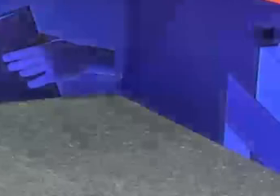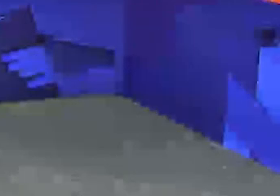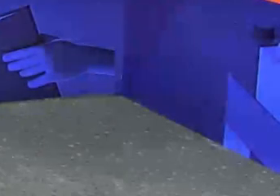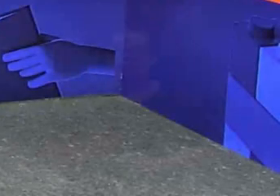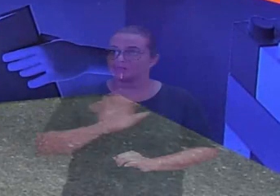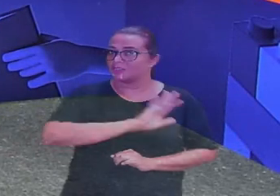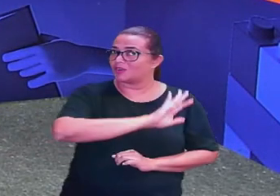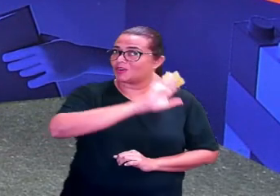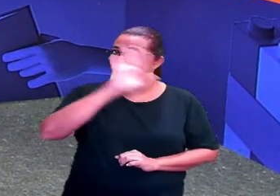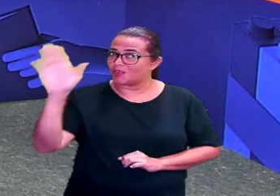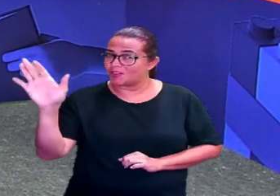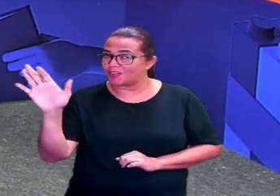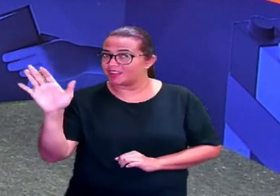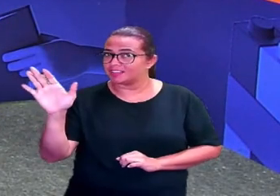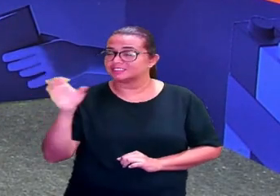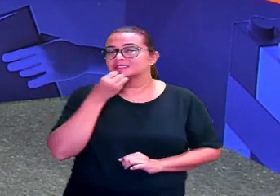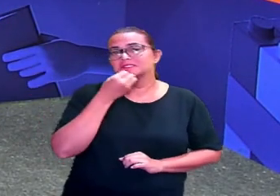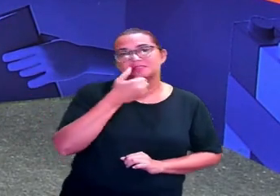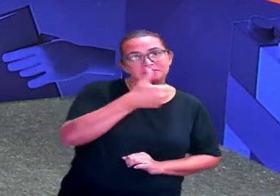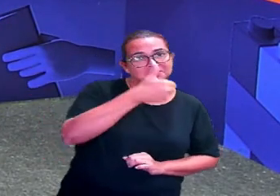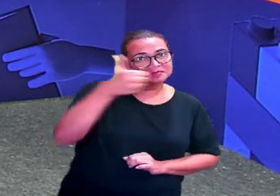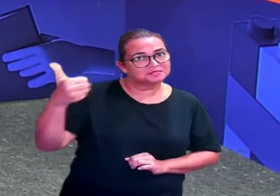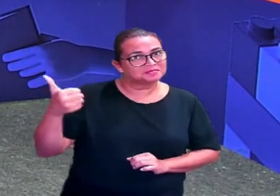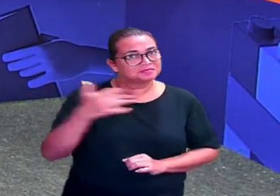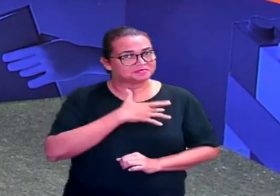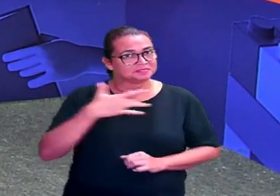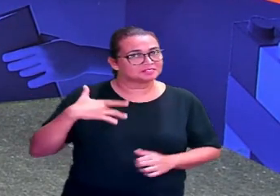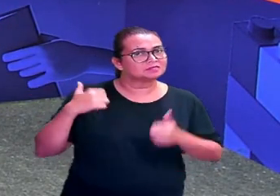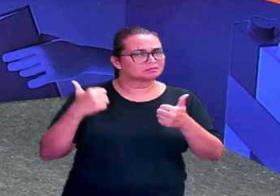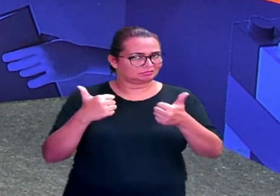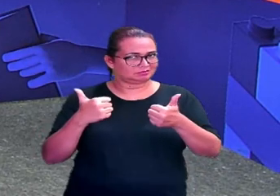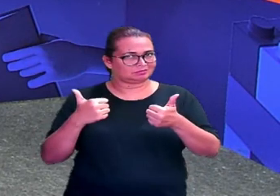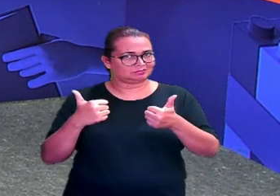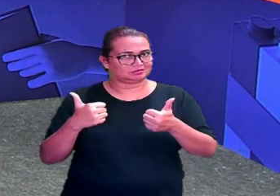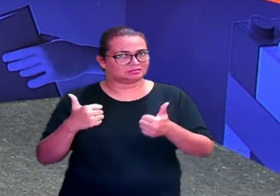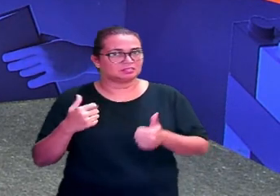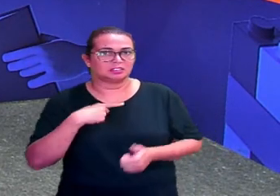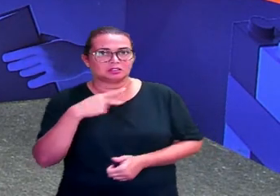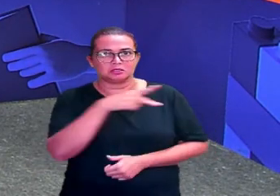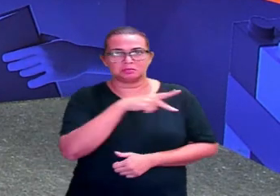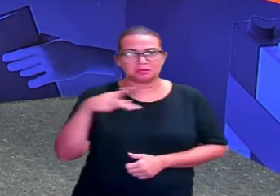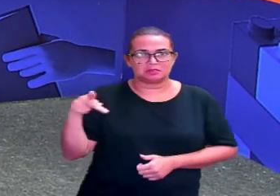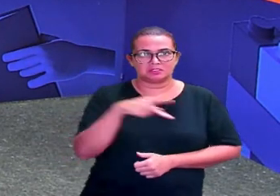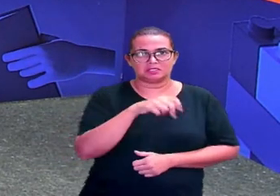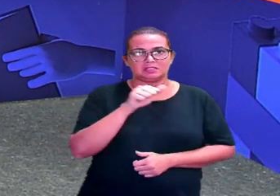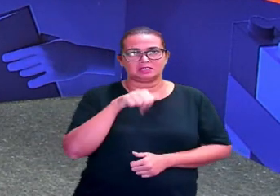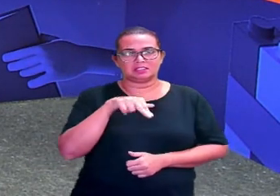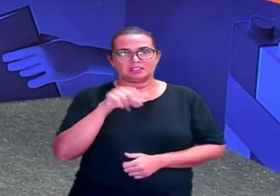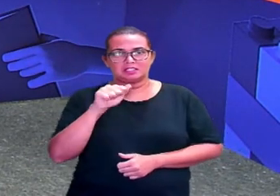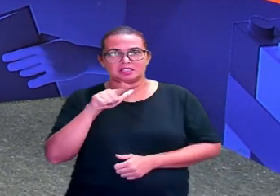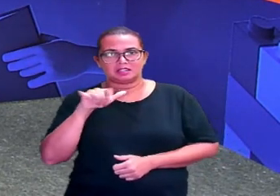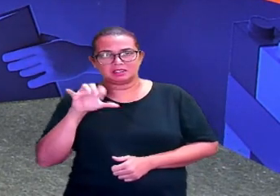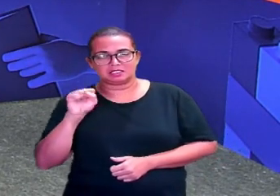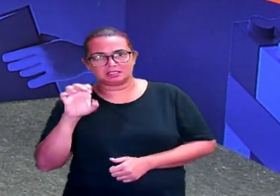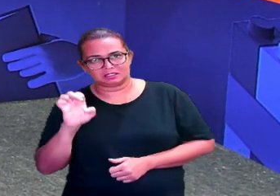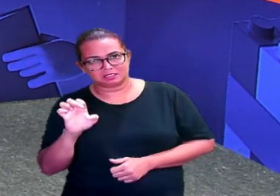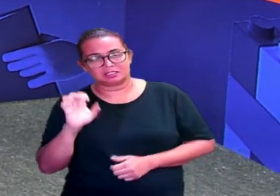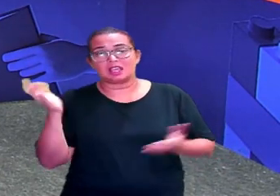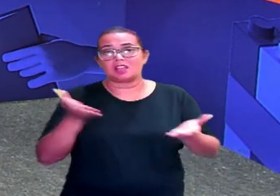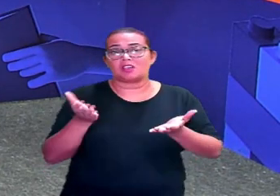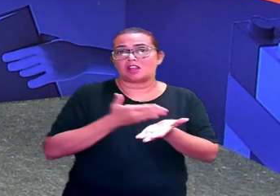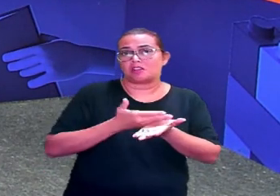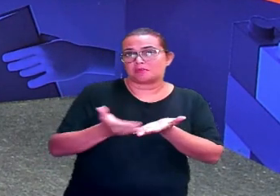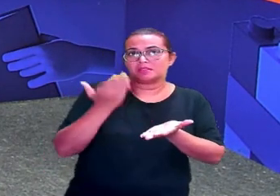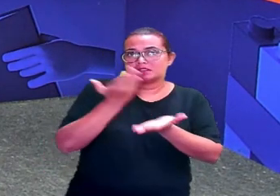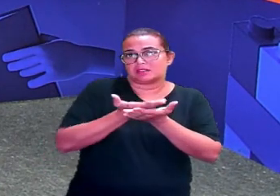Olá pessoal, tudo bem com vocês? Espero que sim. Eu sou a professora Nalice e vamos iniciar mais uma aula